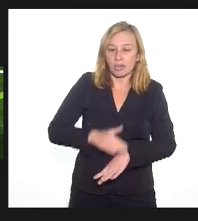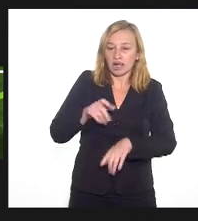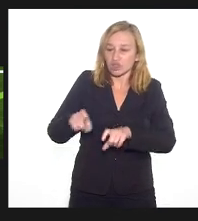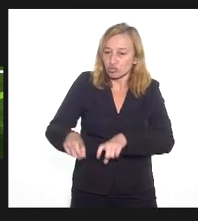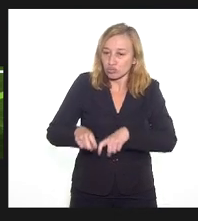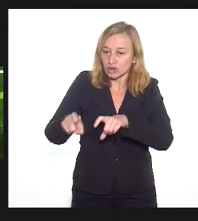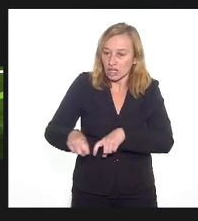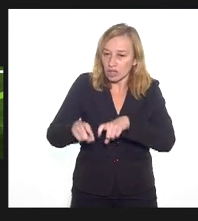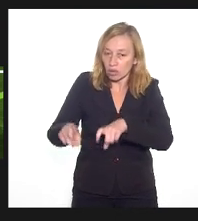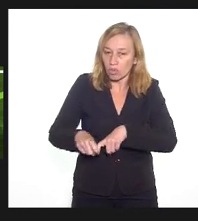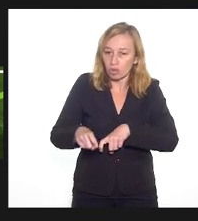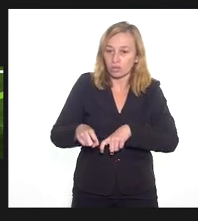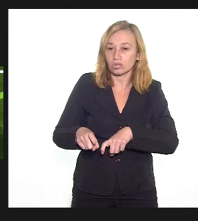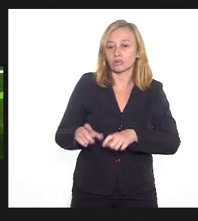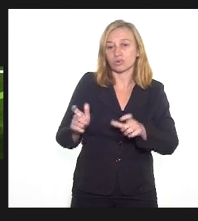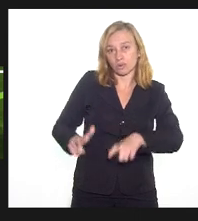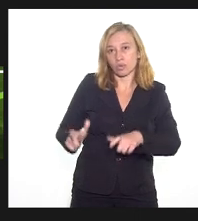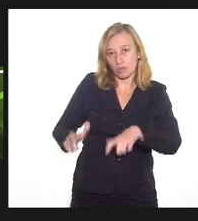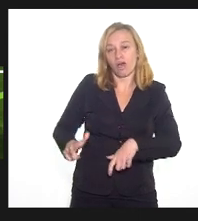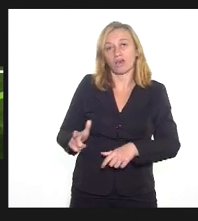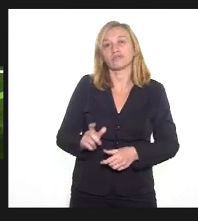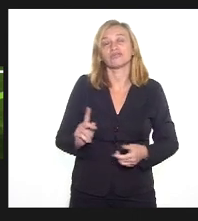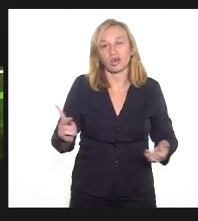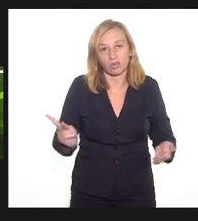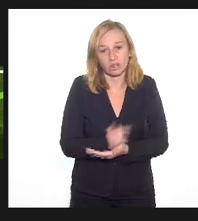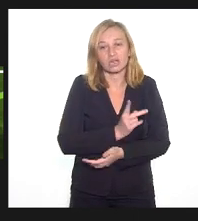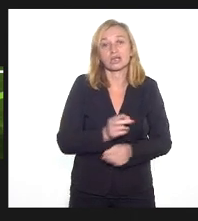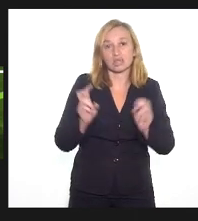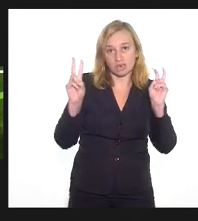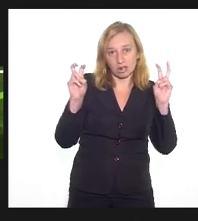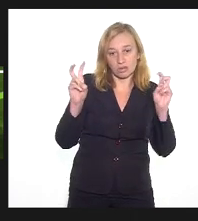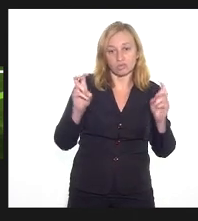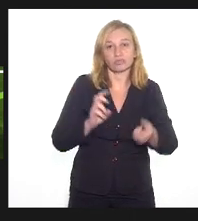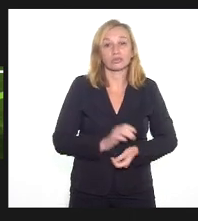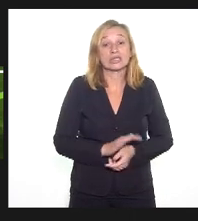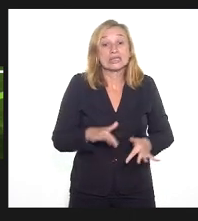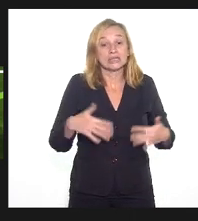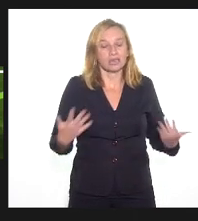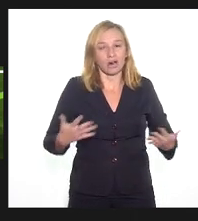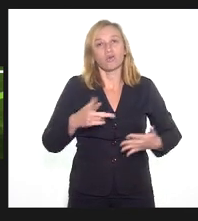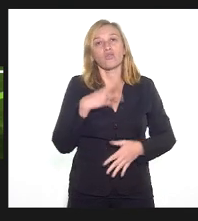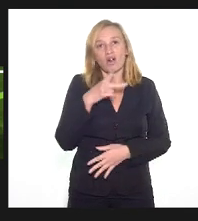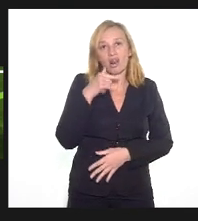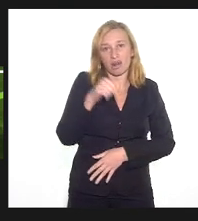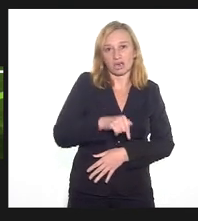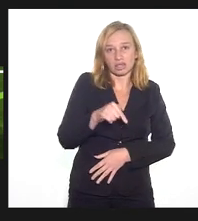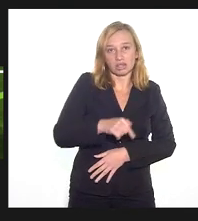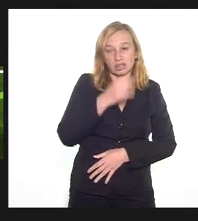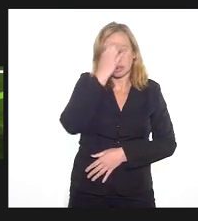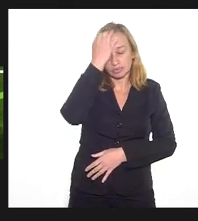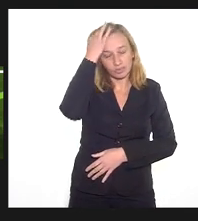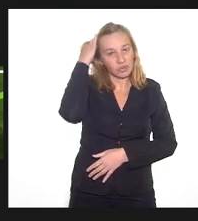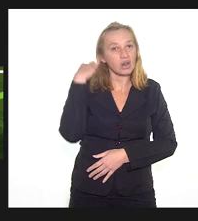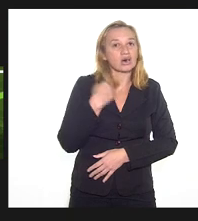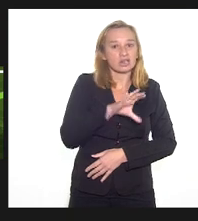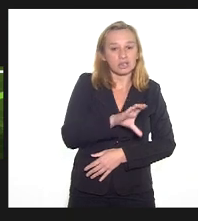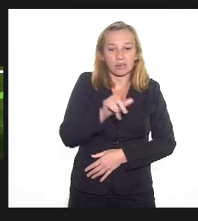Campos do Itacá. Interior do interior ter ocorrido essas questões. Então, trazer isso aqui para uma CPI